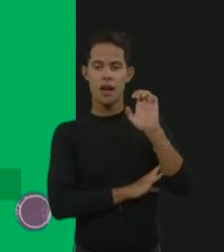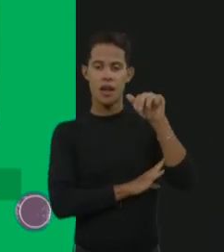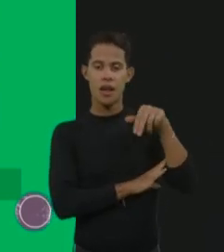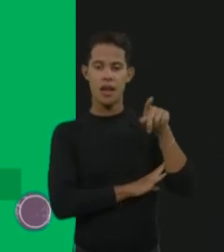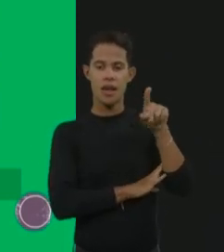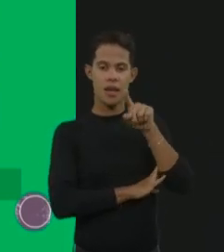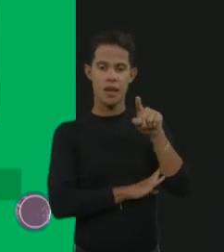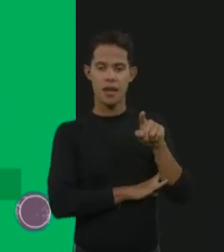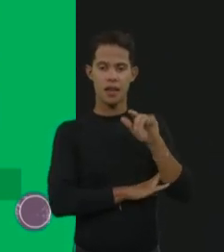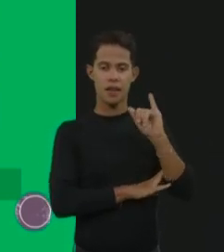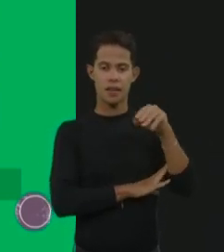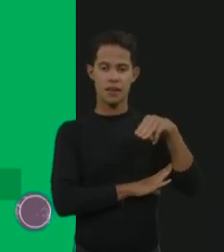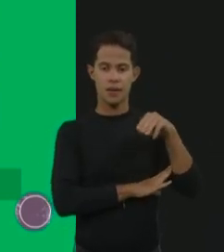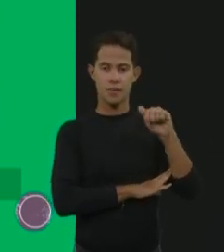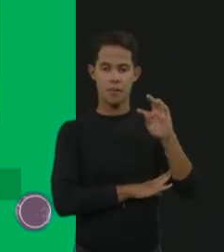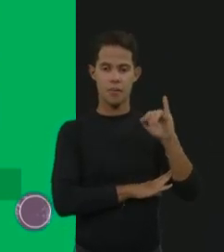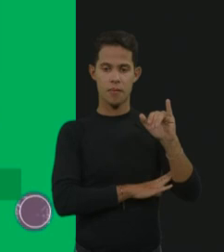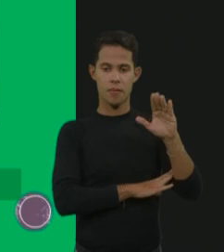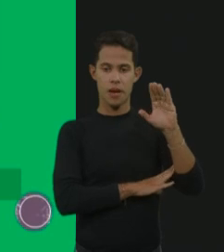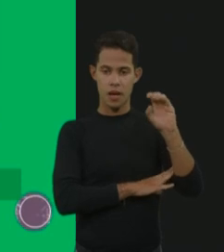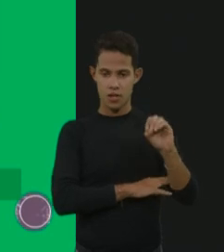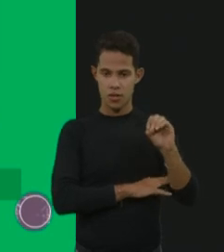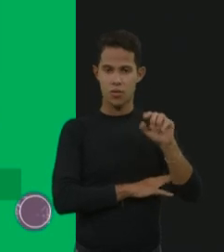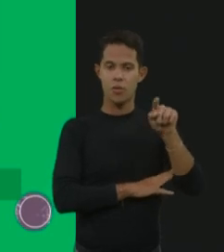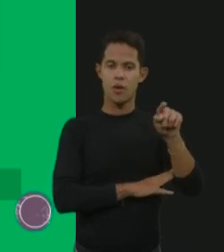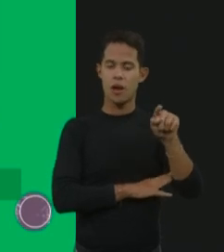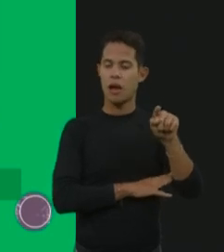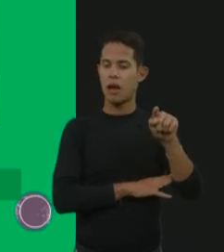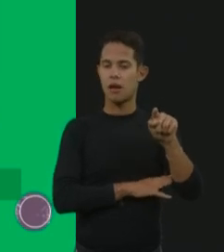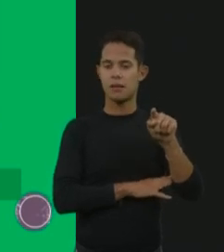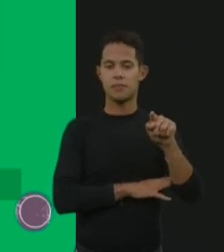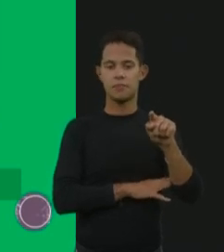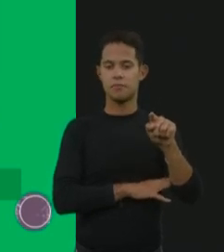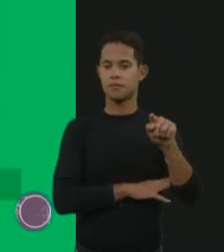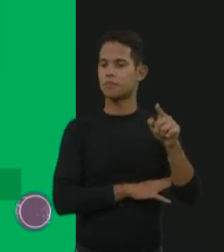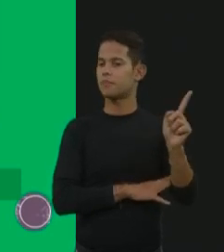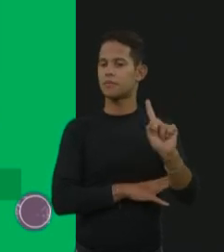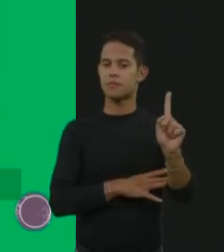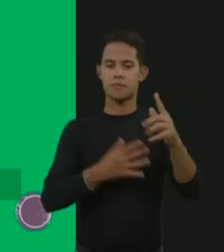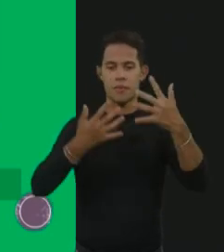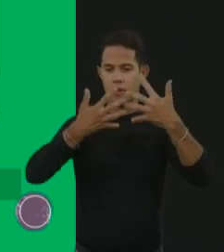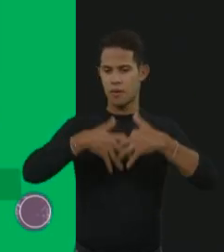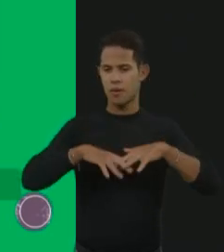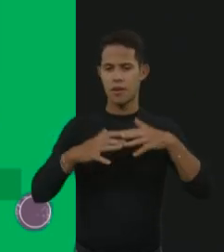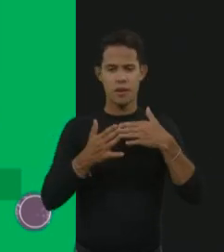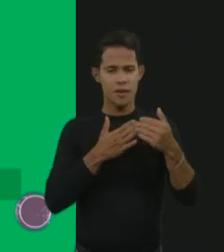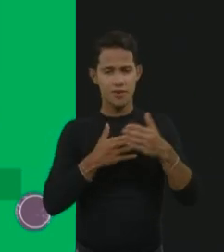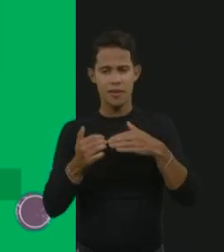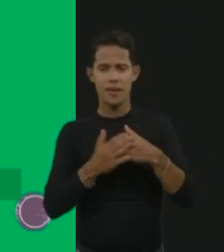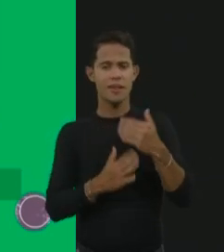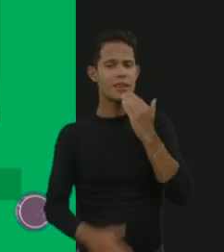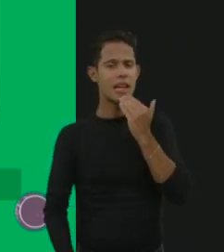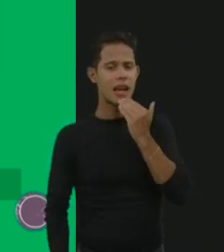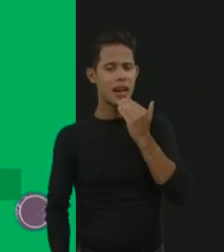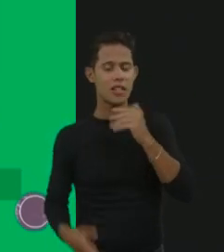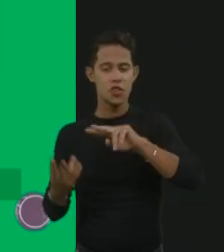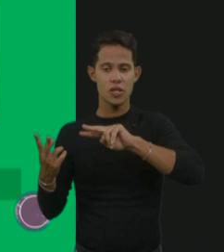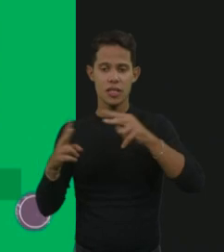enzima não funciona, que seja por um defeito de transporte, um defeito